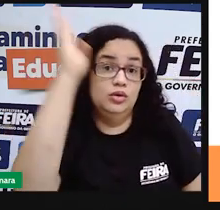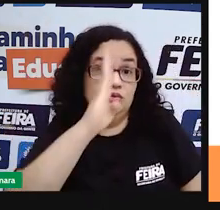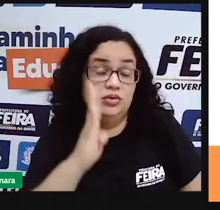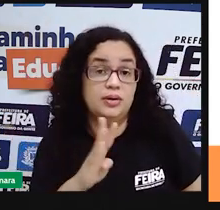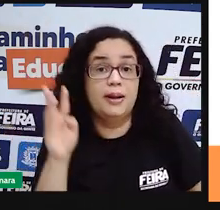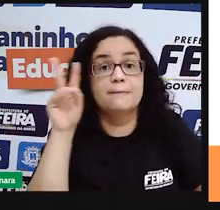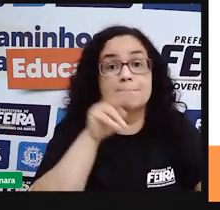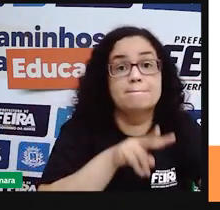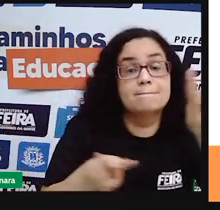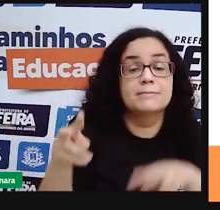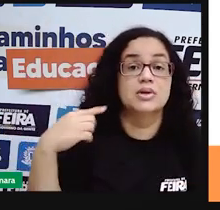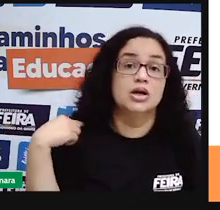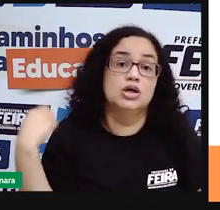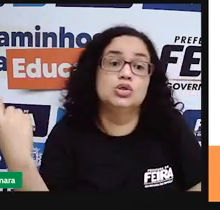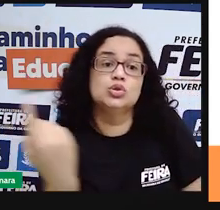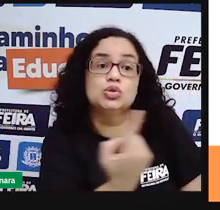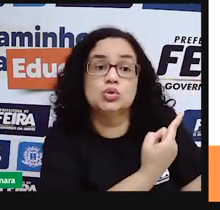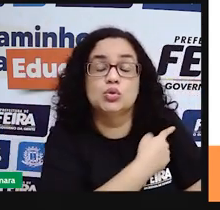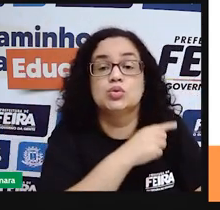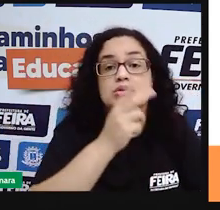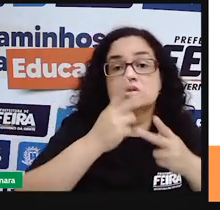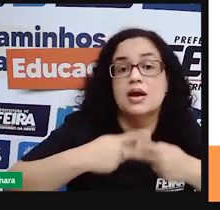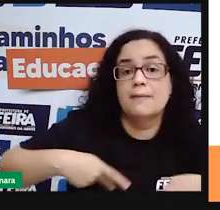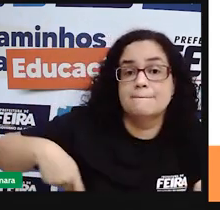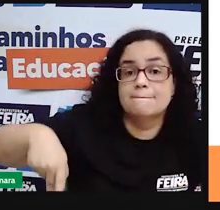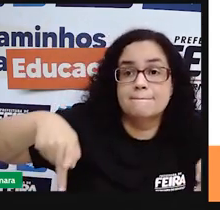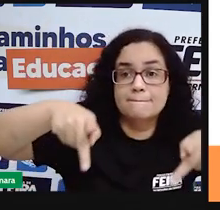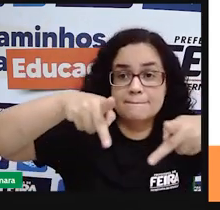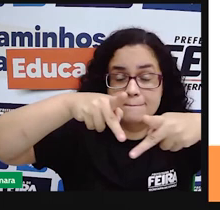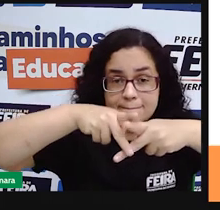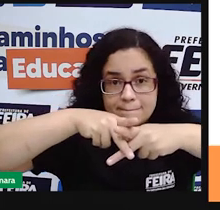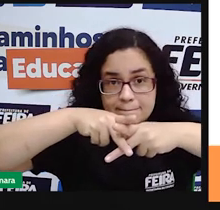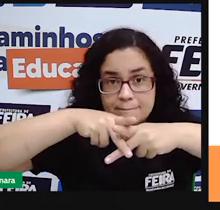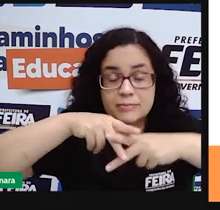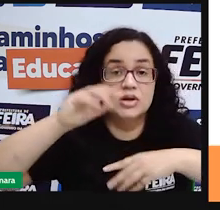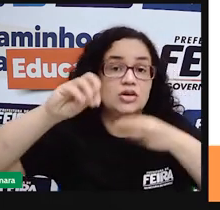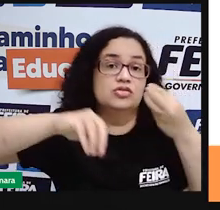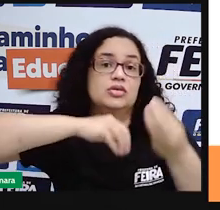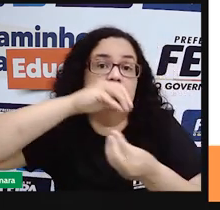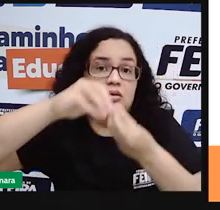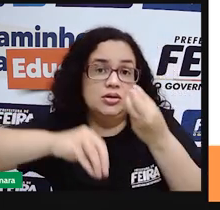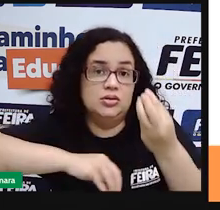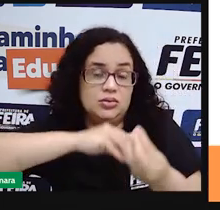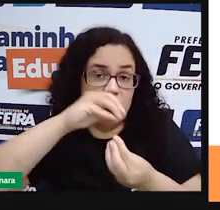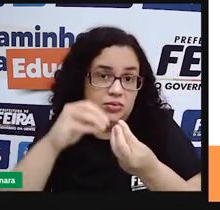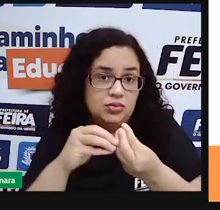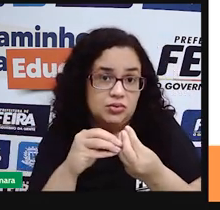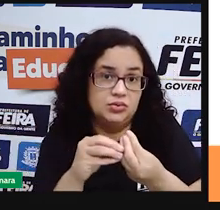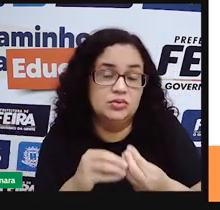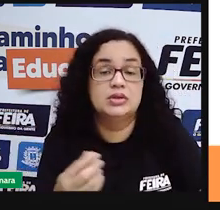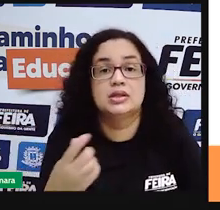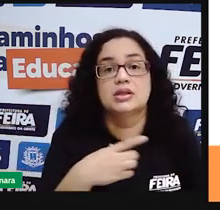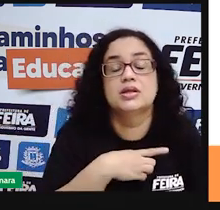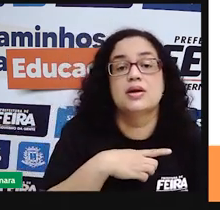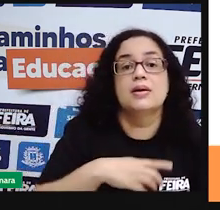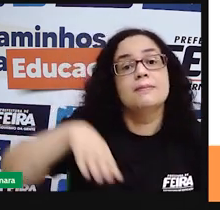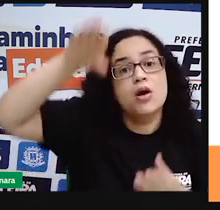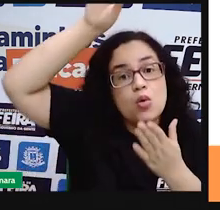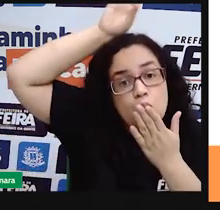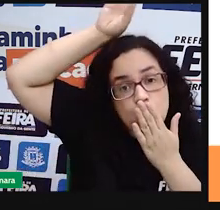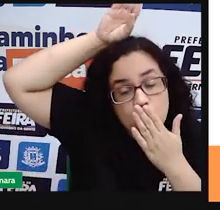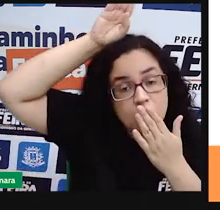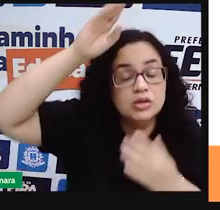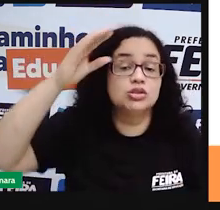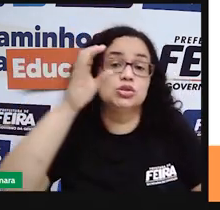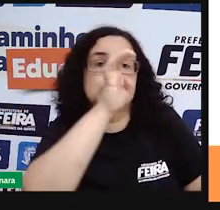que a nossa população, ela é bem miscigenada, ela é bem misturada. Composta pelo indígena, europeu e pelo